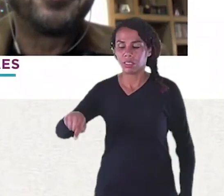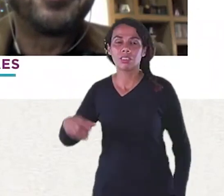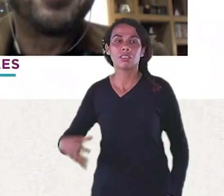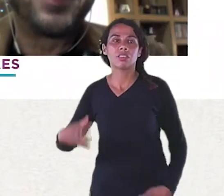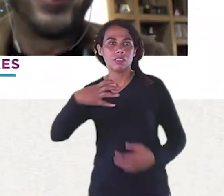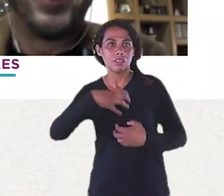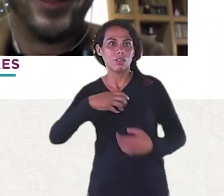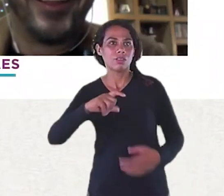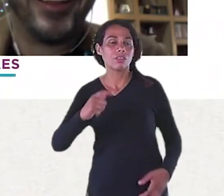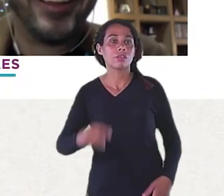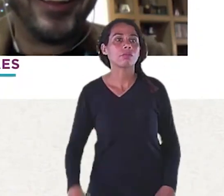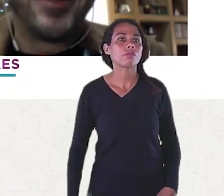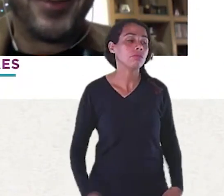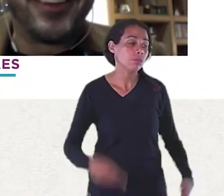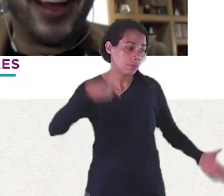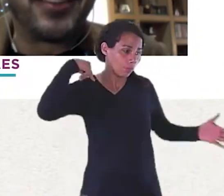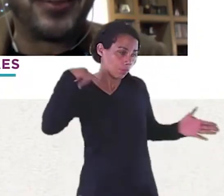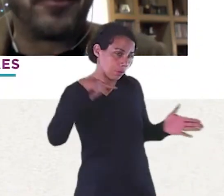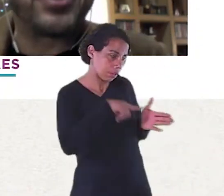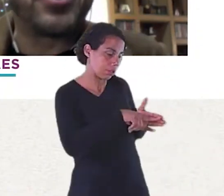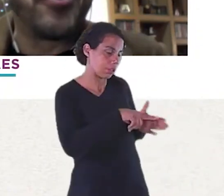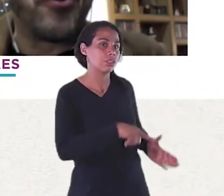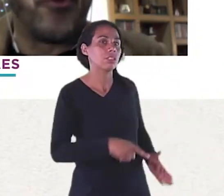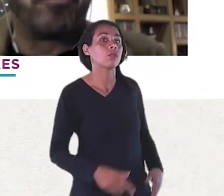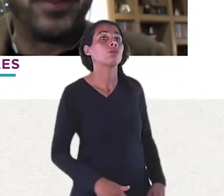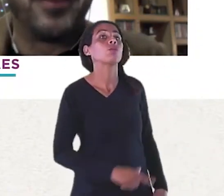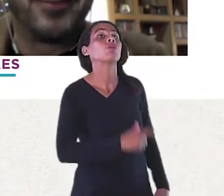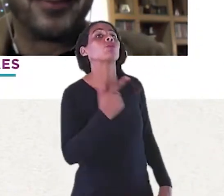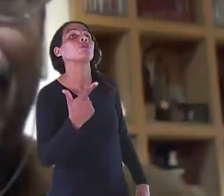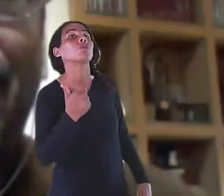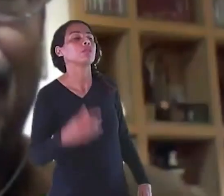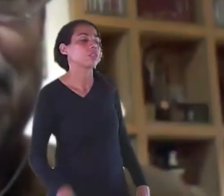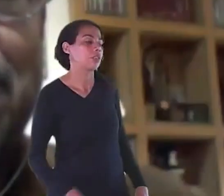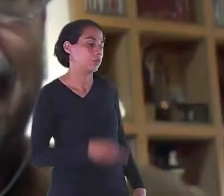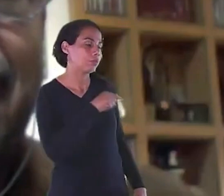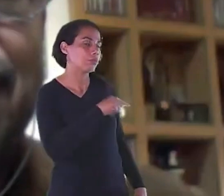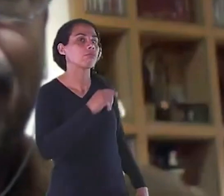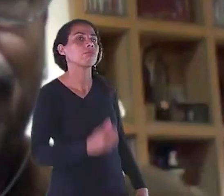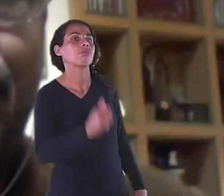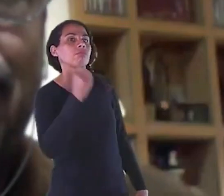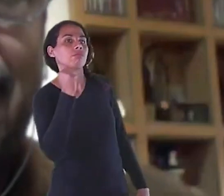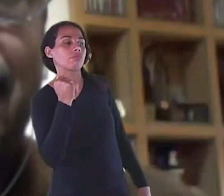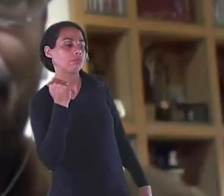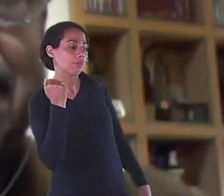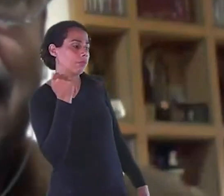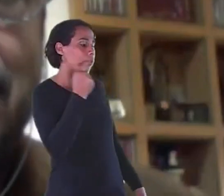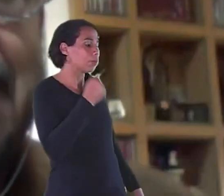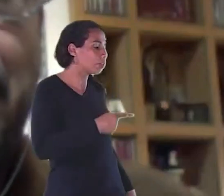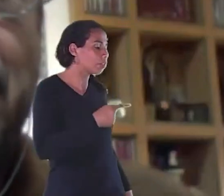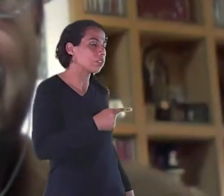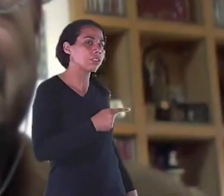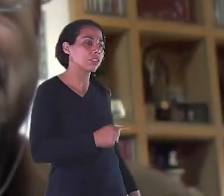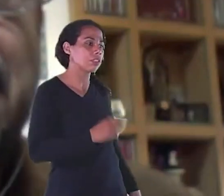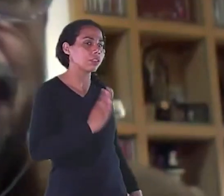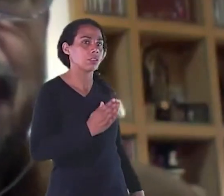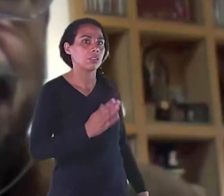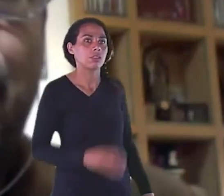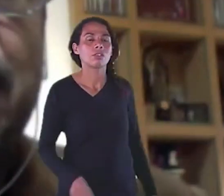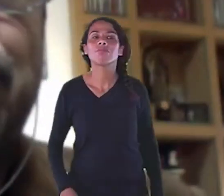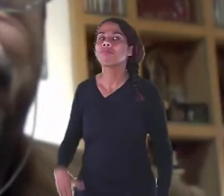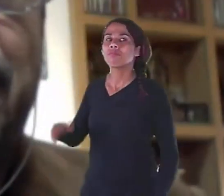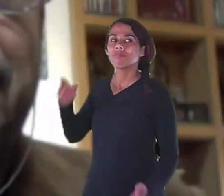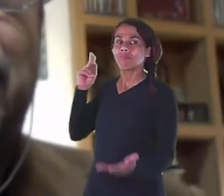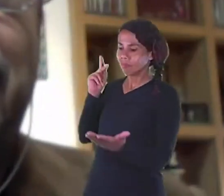aposentado É verdade Depois que eu cumpri Dois mandatos como reitor Da Universidade do Estado de Minas Gerais